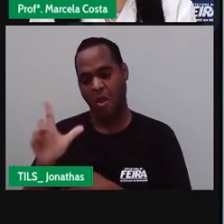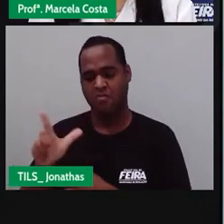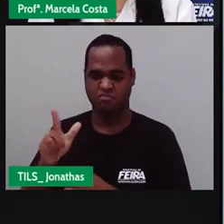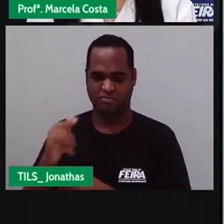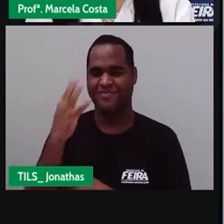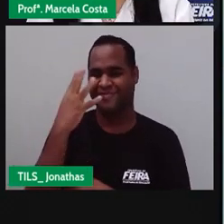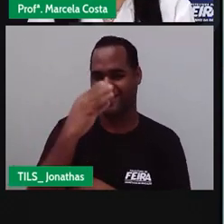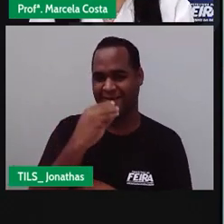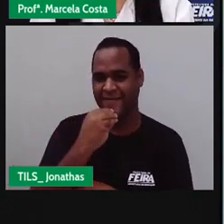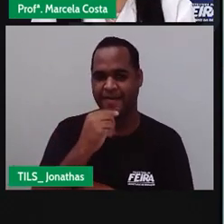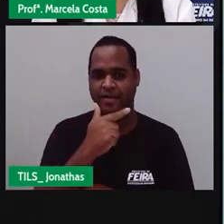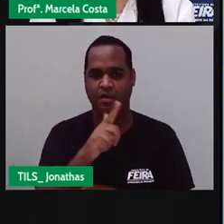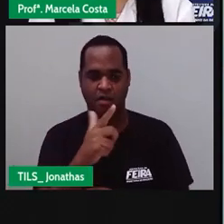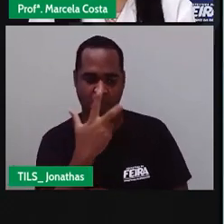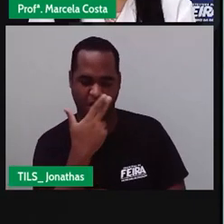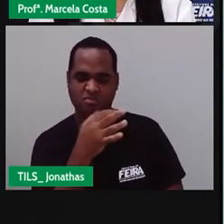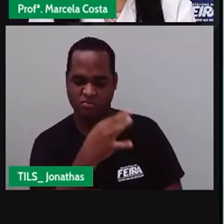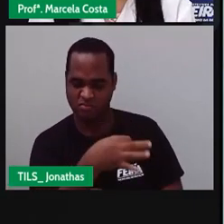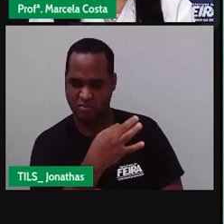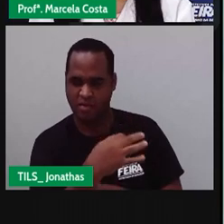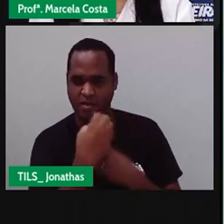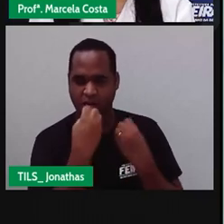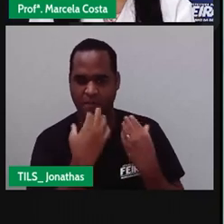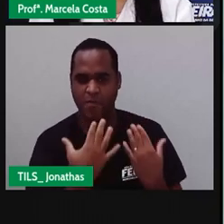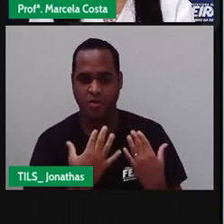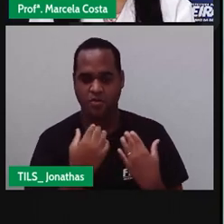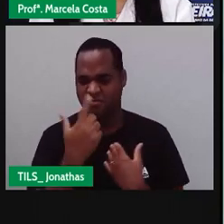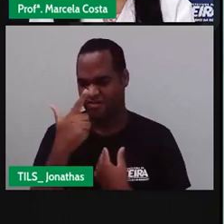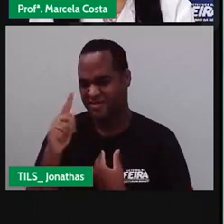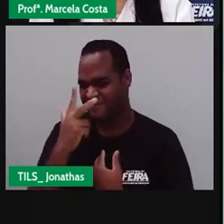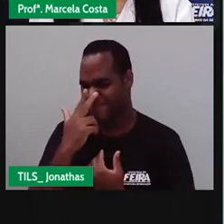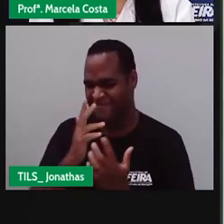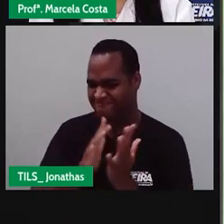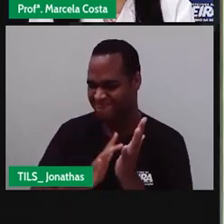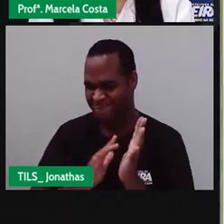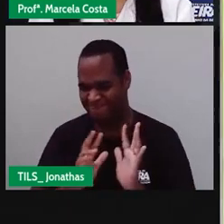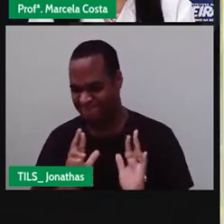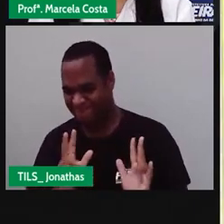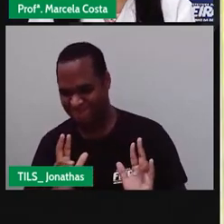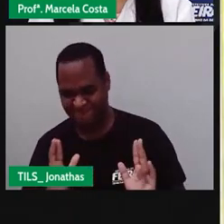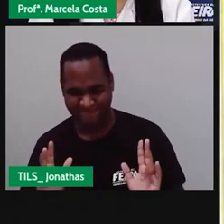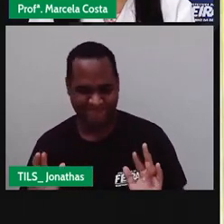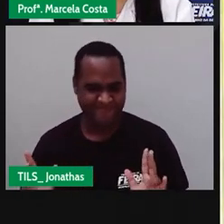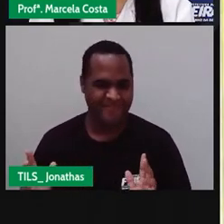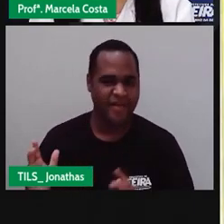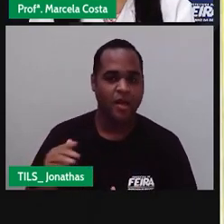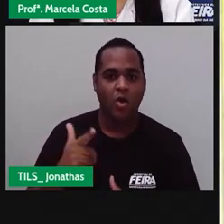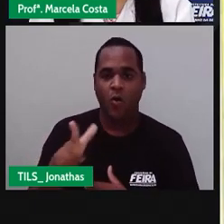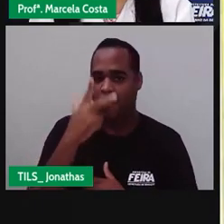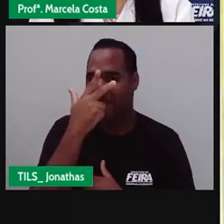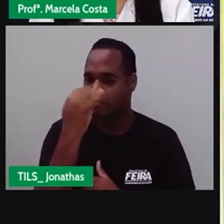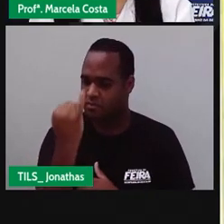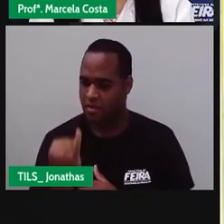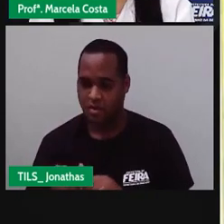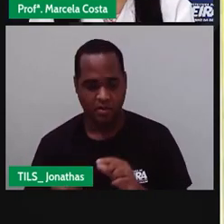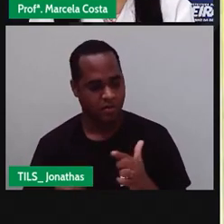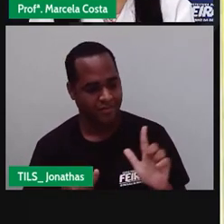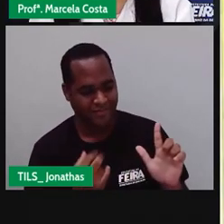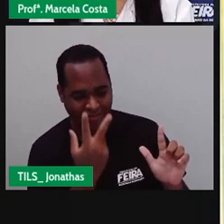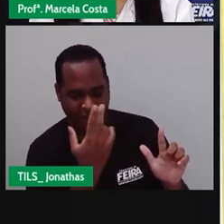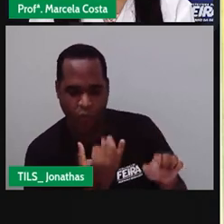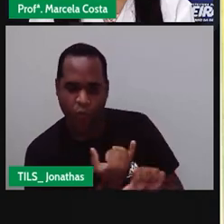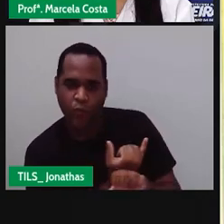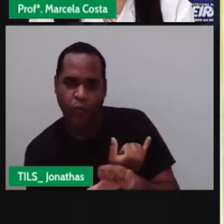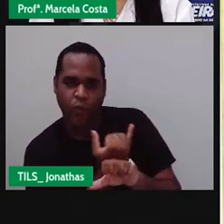Um é certinho Outro esquisito Um é magrelo Outro é